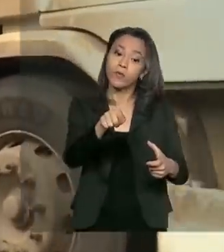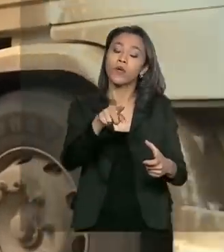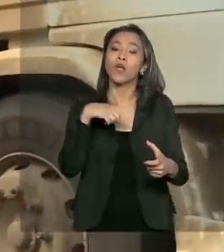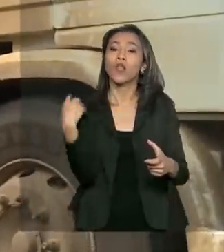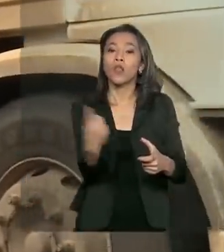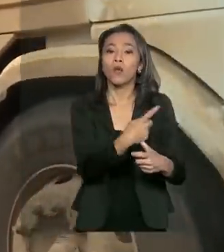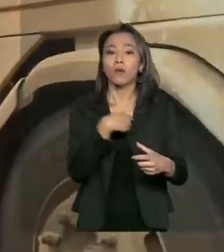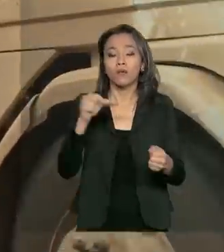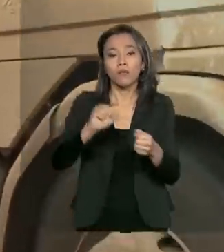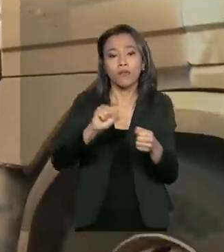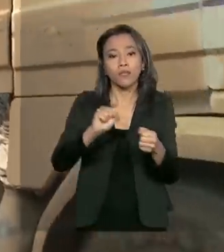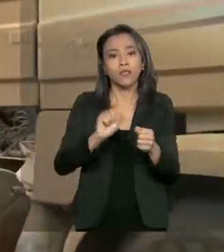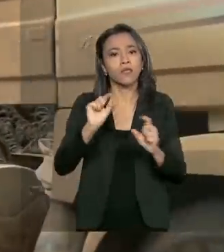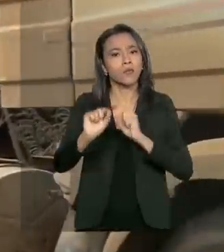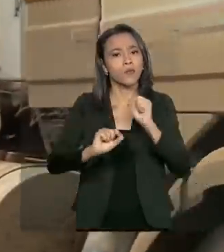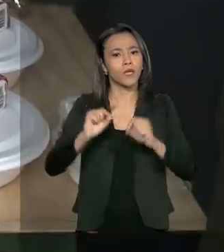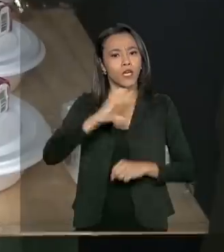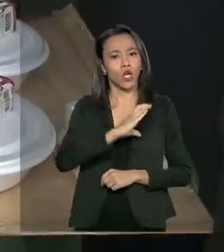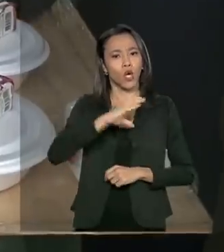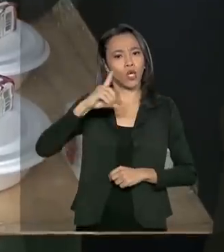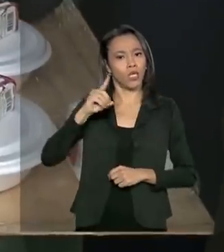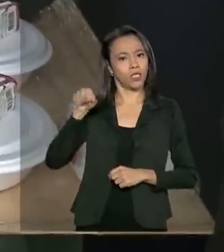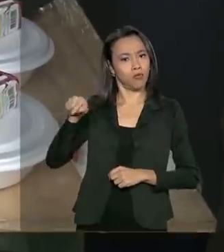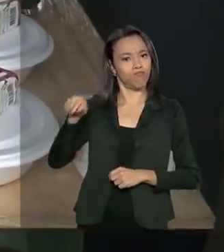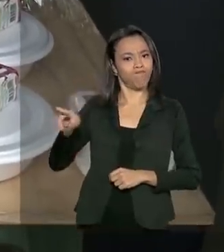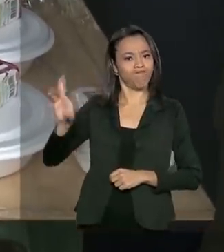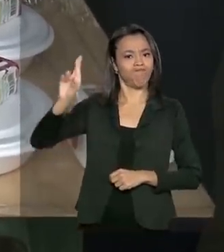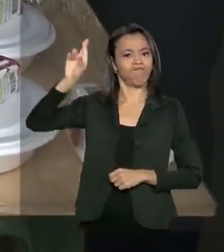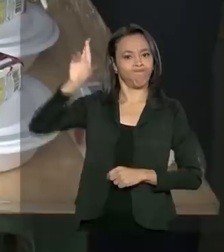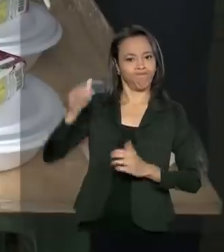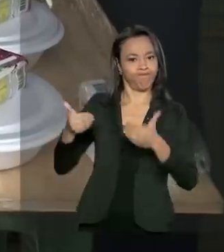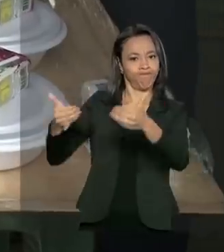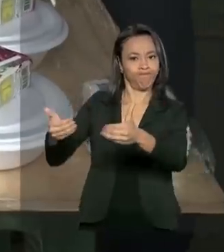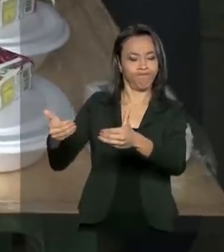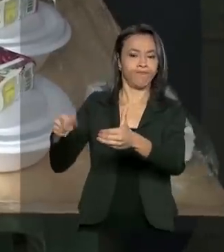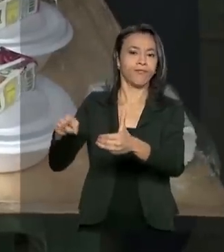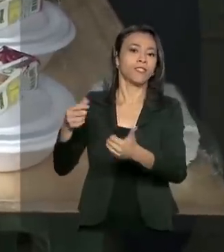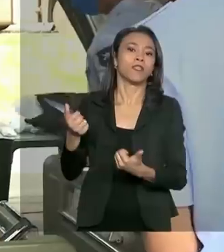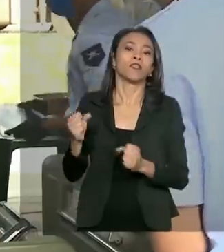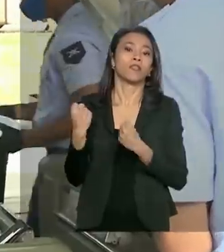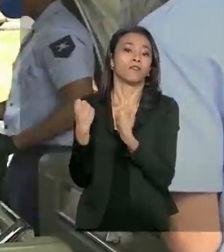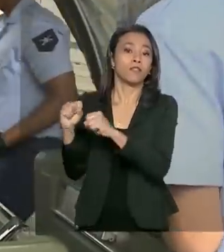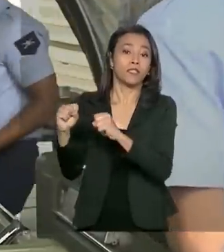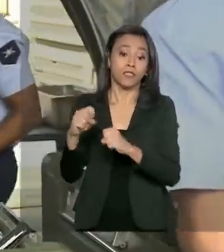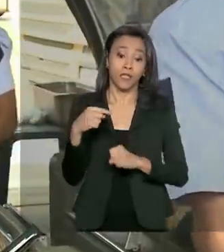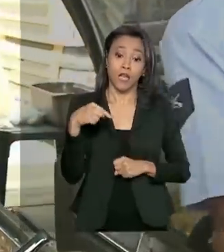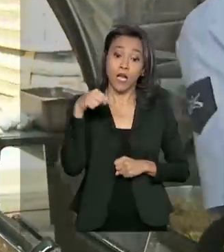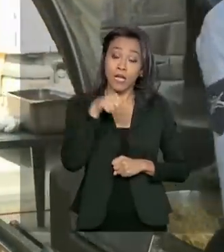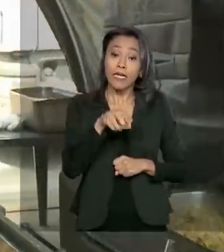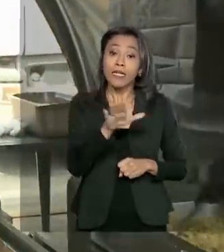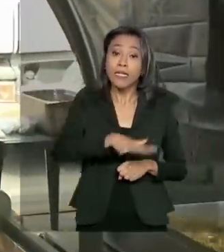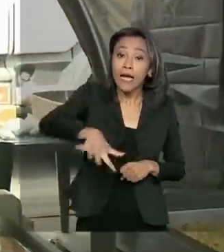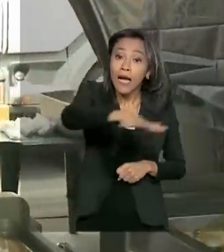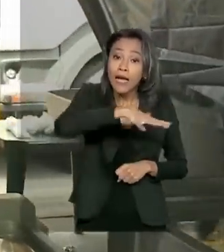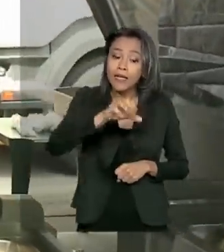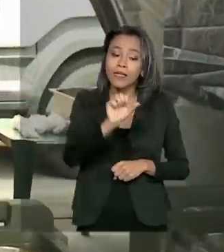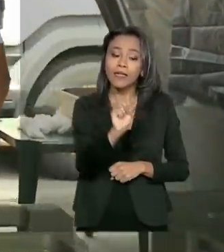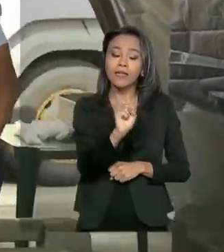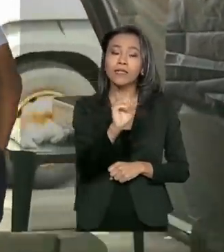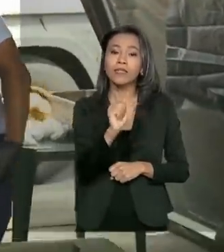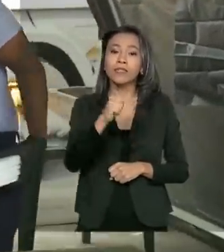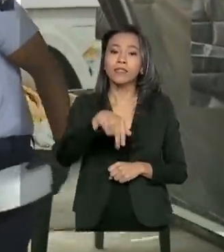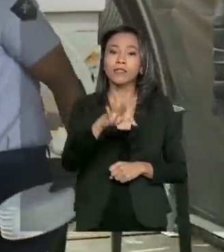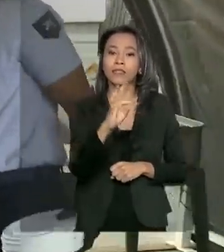Nós estamos fazendo essa ação sobre a coordenação deles. Então, lá na Baseia de Santos, nós estamos com uma estrutura de guerra, uma estrutura que nós